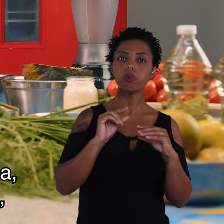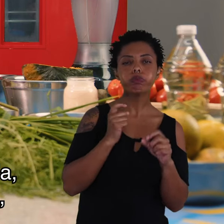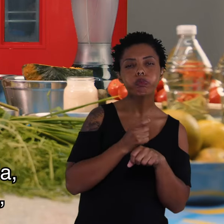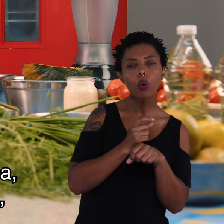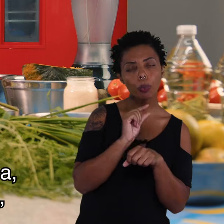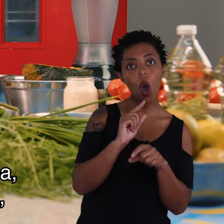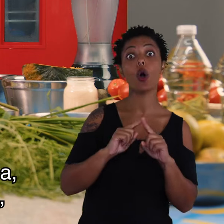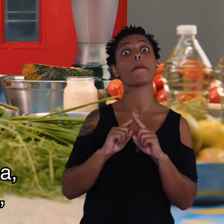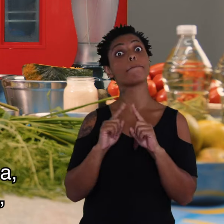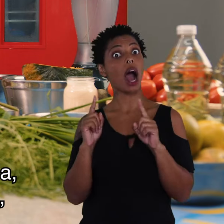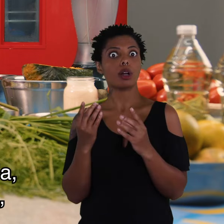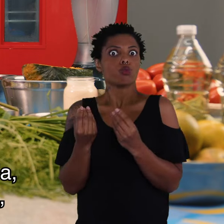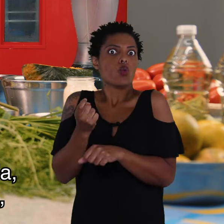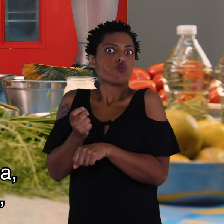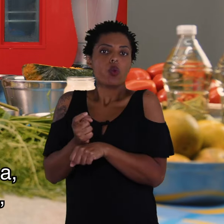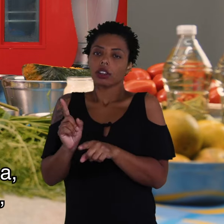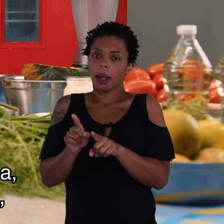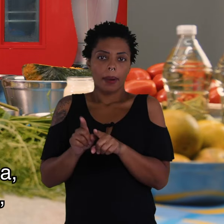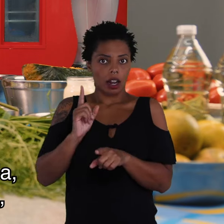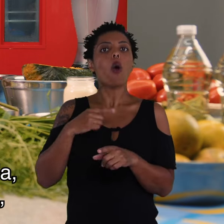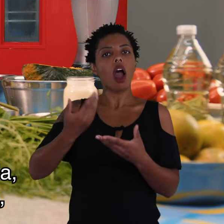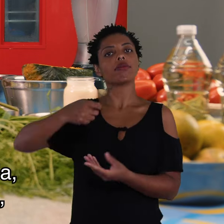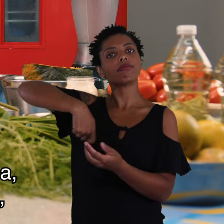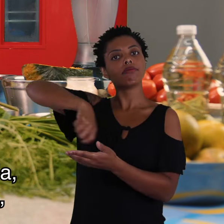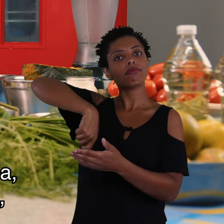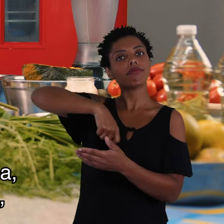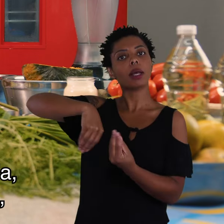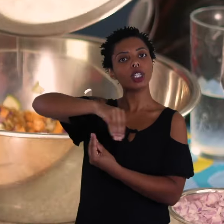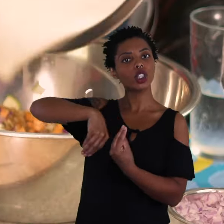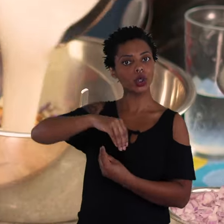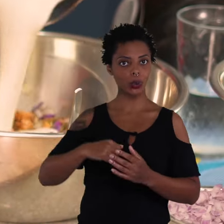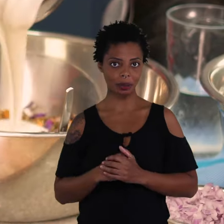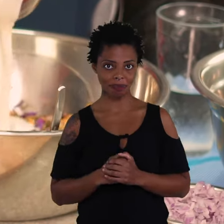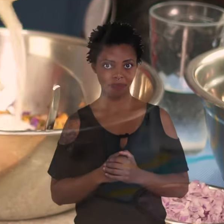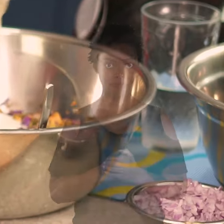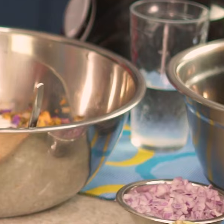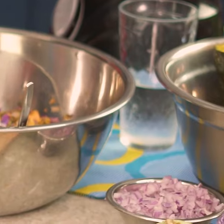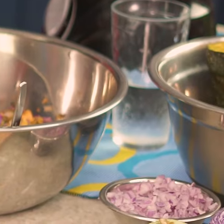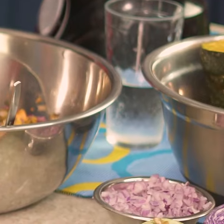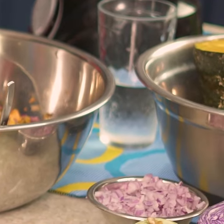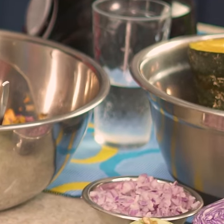molhadinha e líquida, mas também não muito dura. E entra aqui.